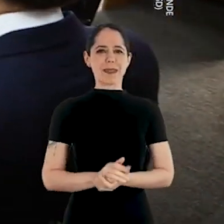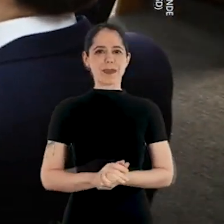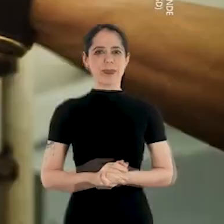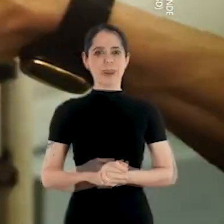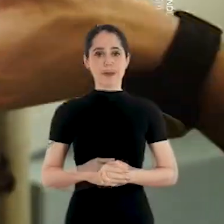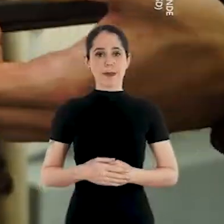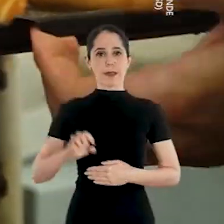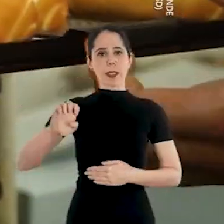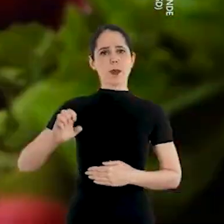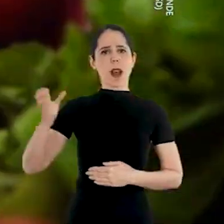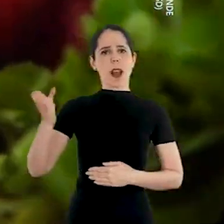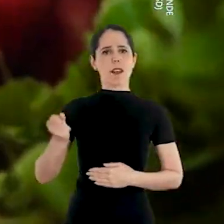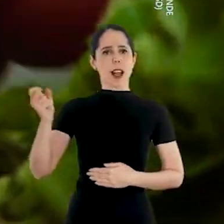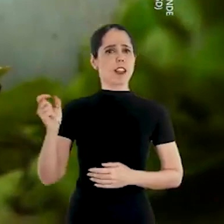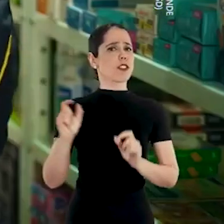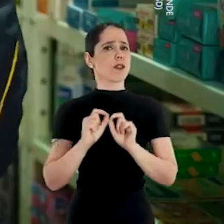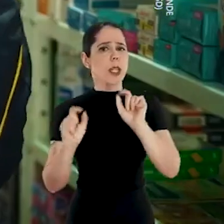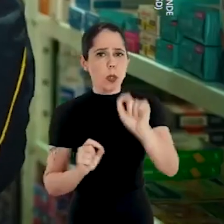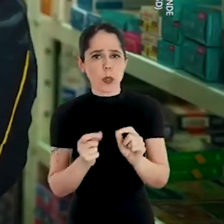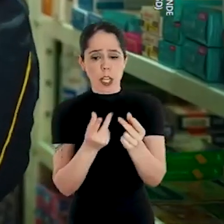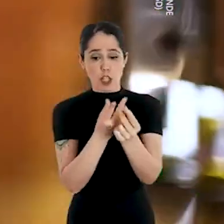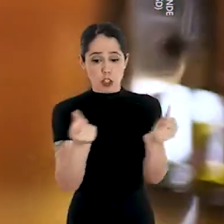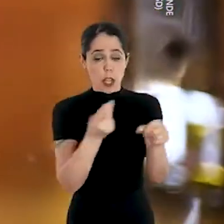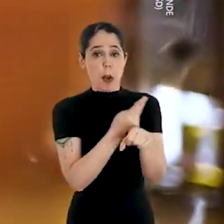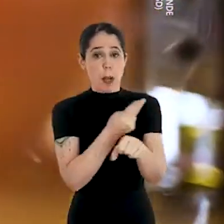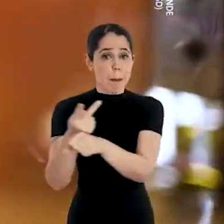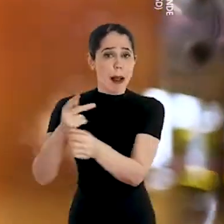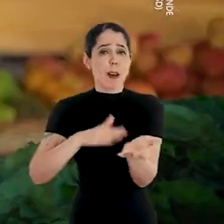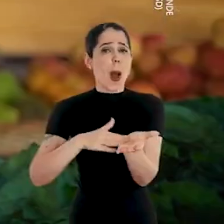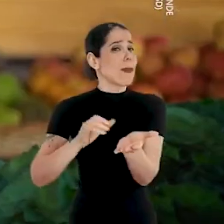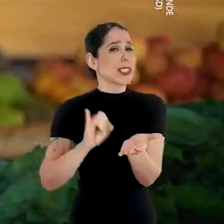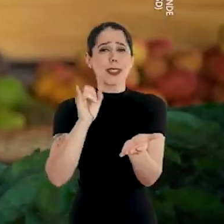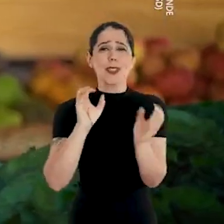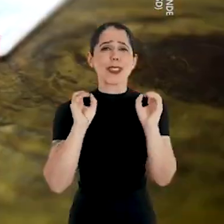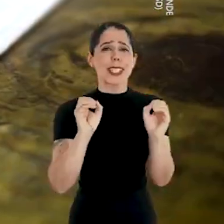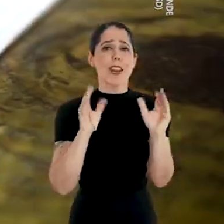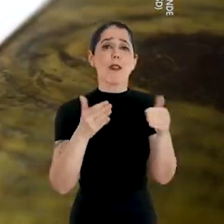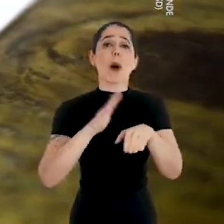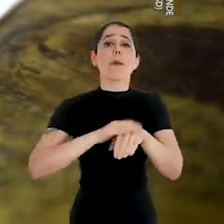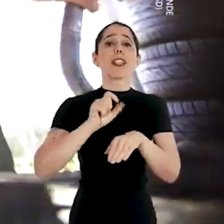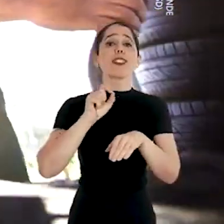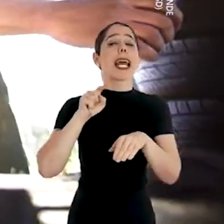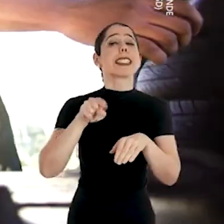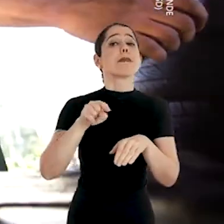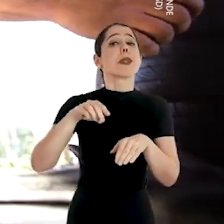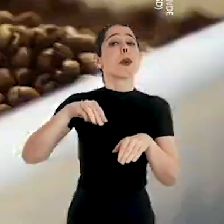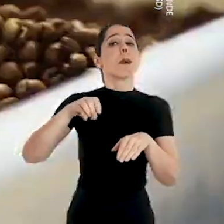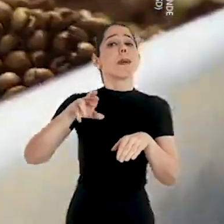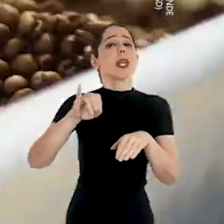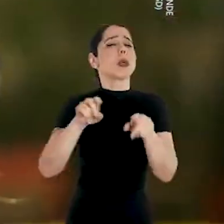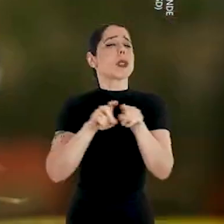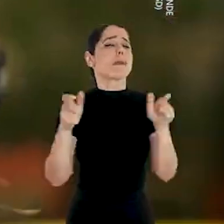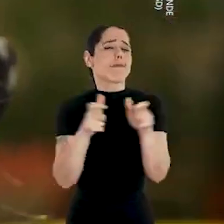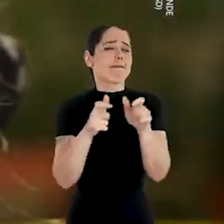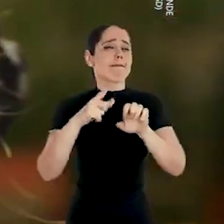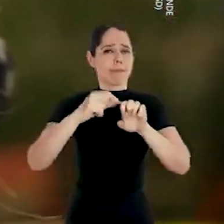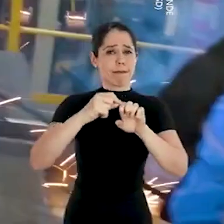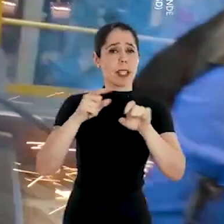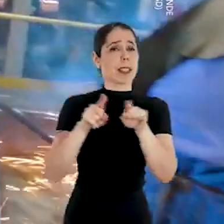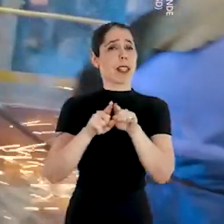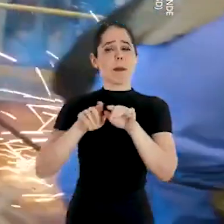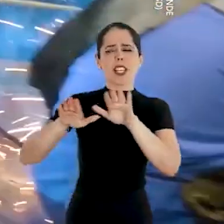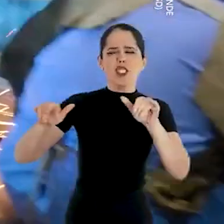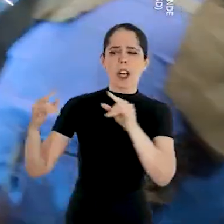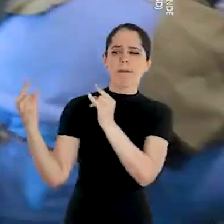para. Eduardo deu empréstimo com juros zero para mais de 10 mil micros e pequenos empreendedores. E